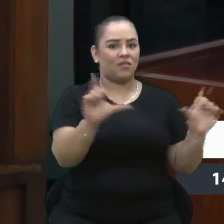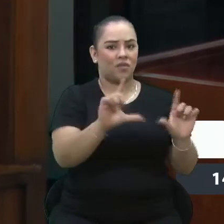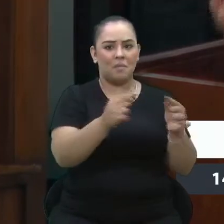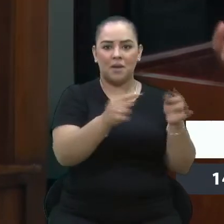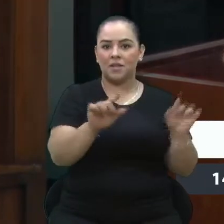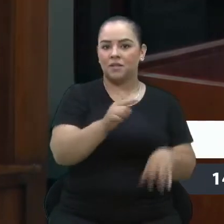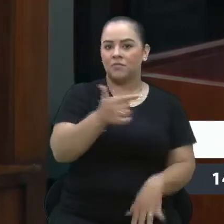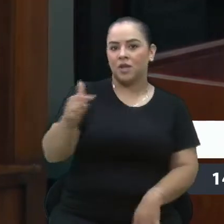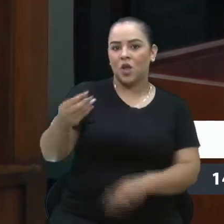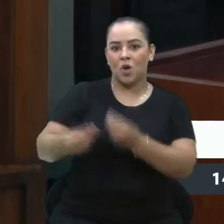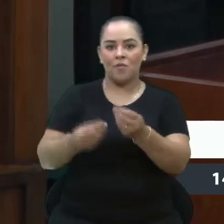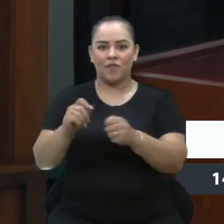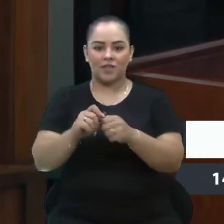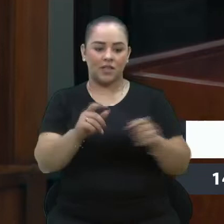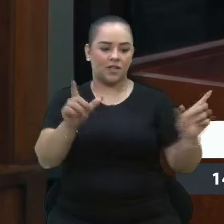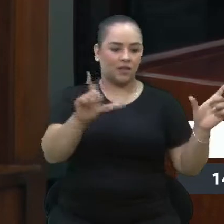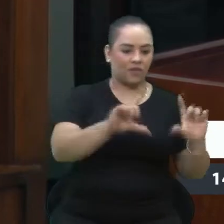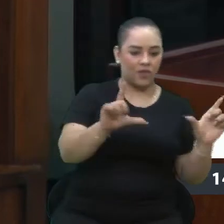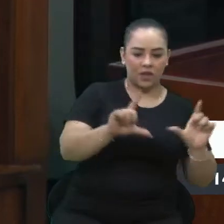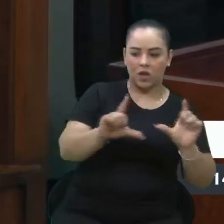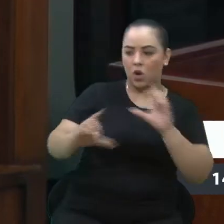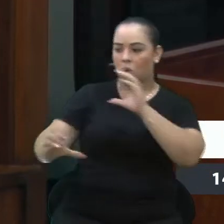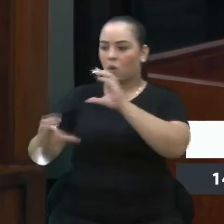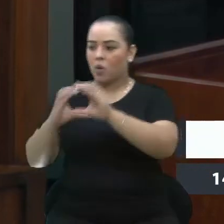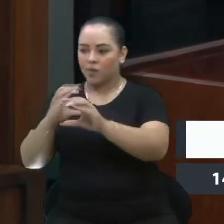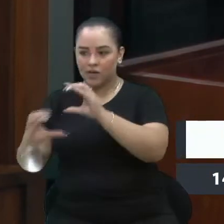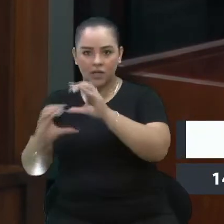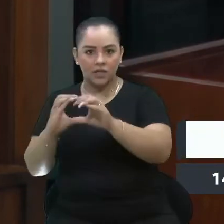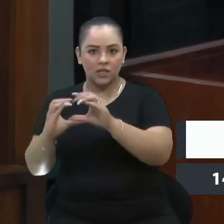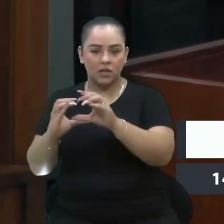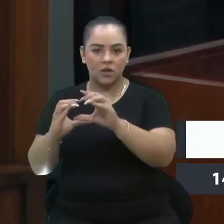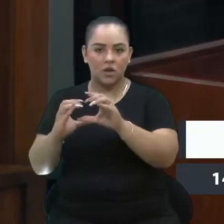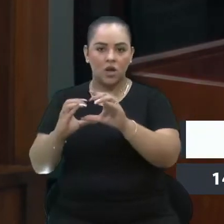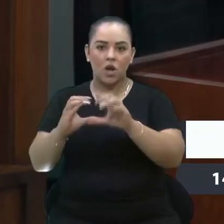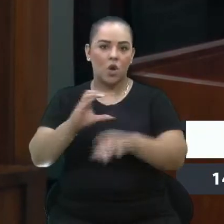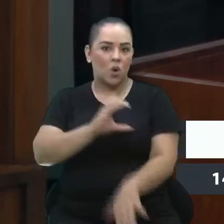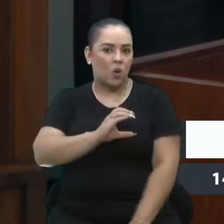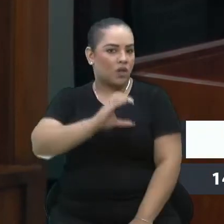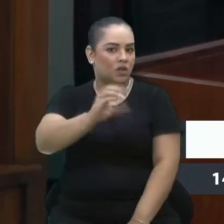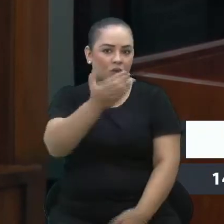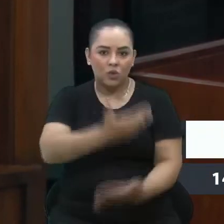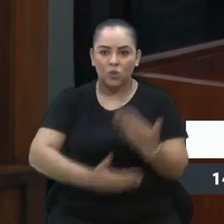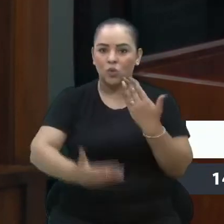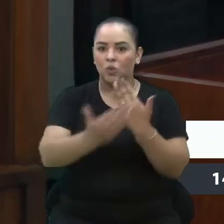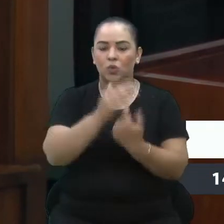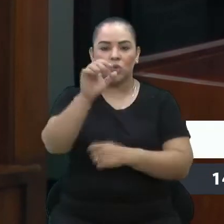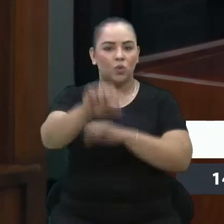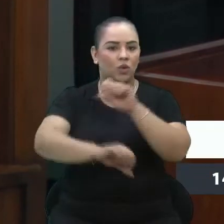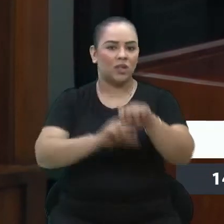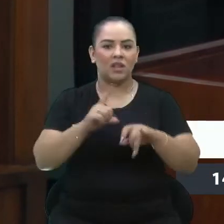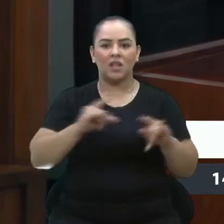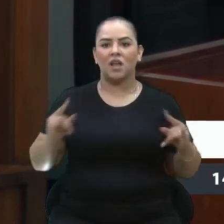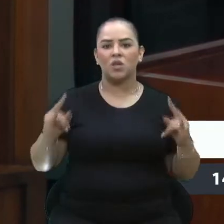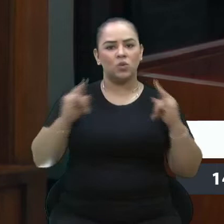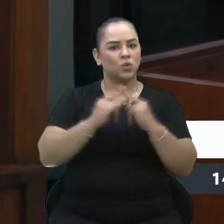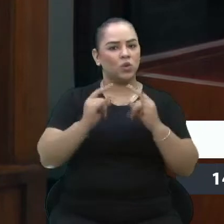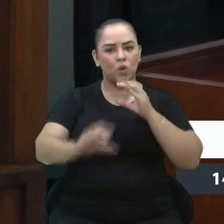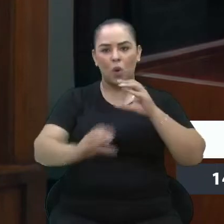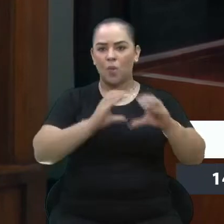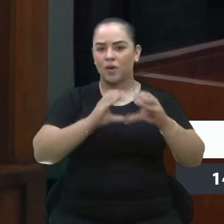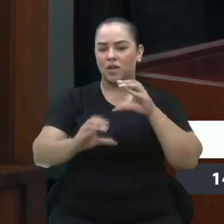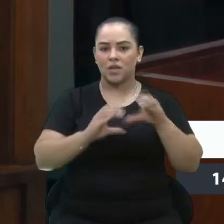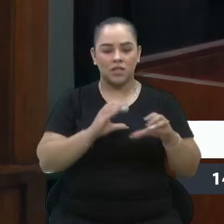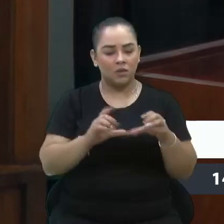fazer TV, coordenar a comunicação da casa, coordenar toda a questão institucional da comunicação dos